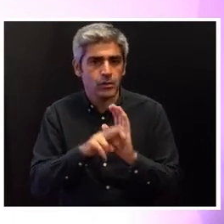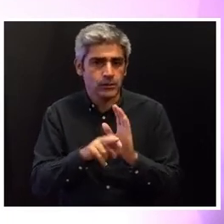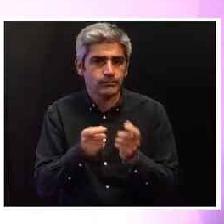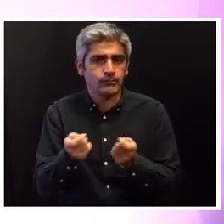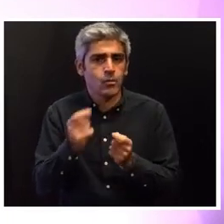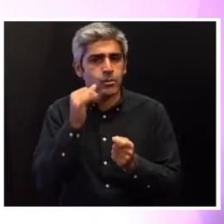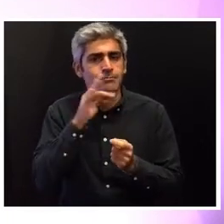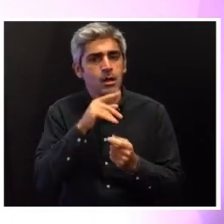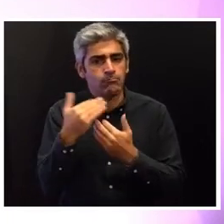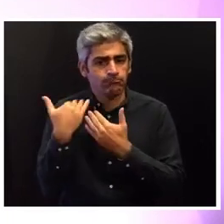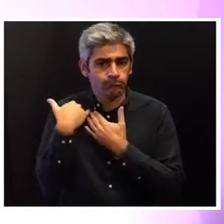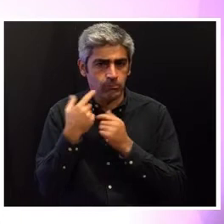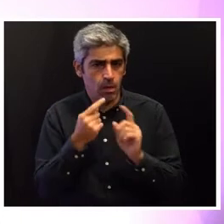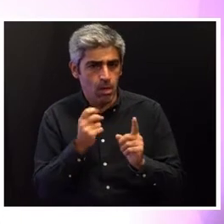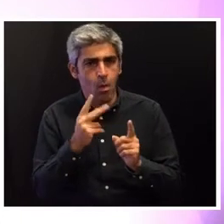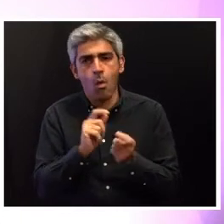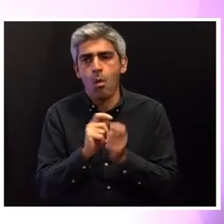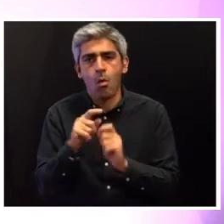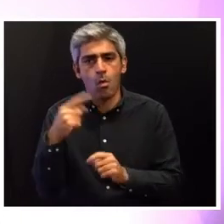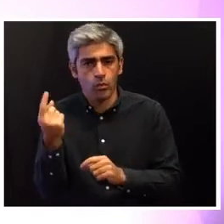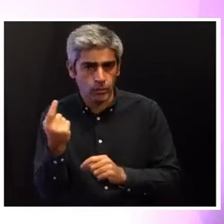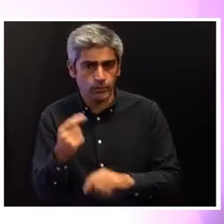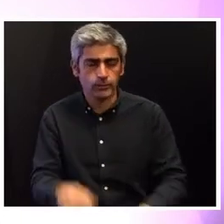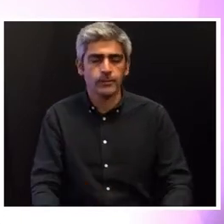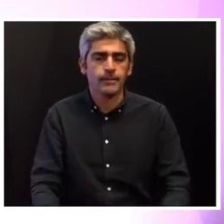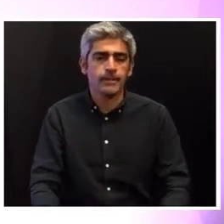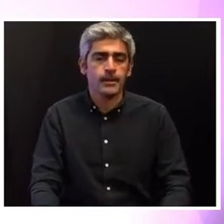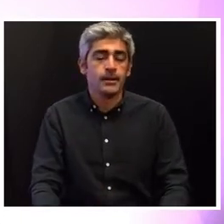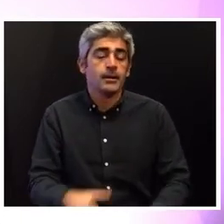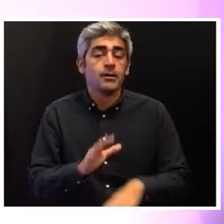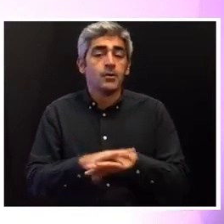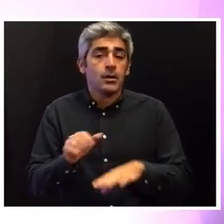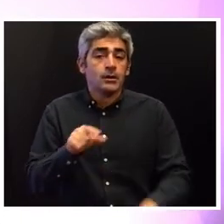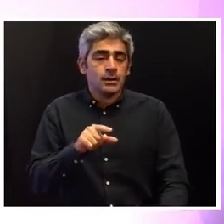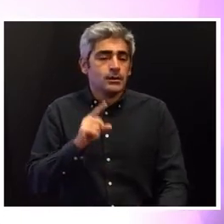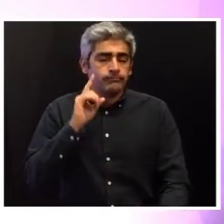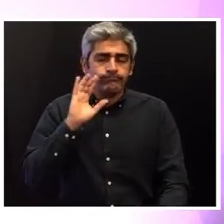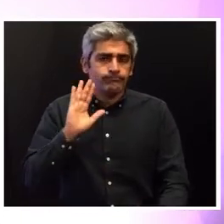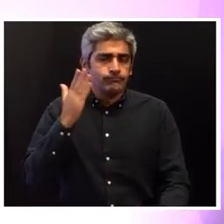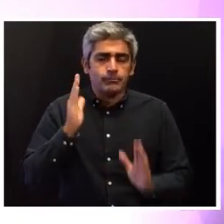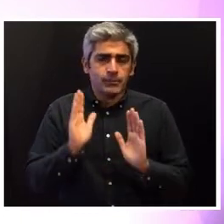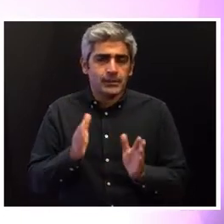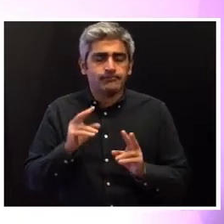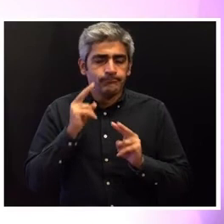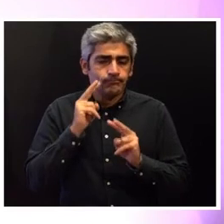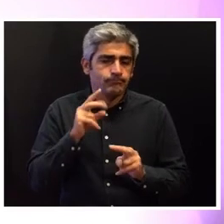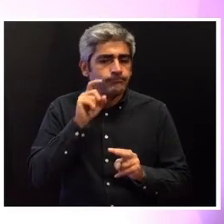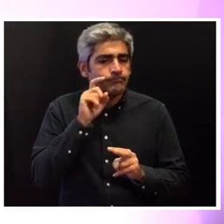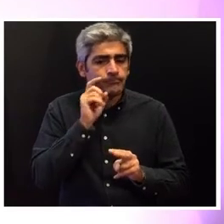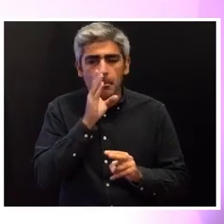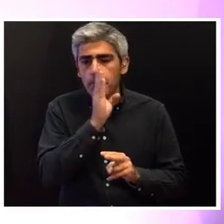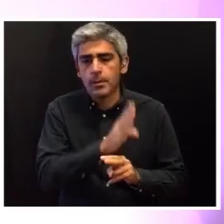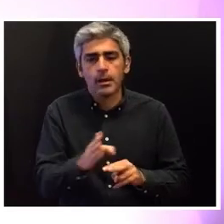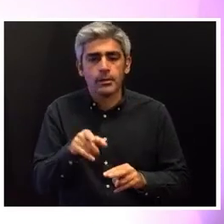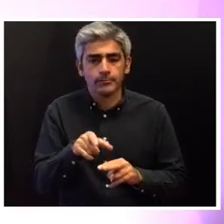do exercício das responsabilidades parentais. Por isso, mostra-se imperioso assegurar a concordância prática